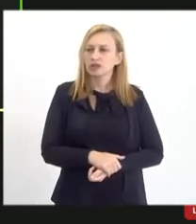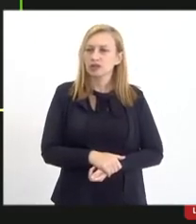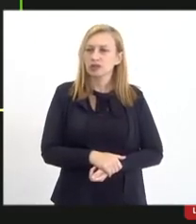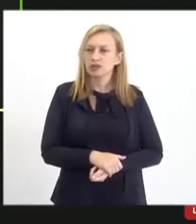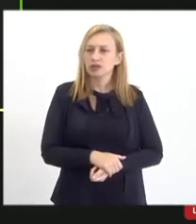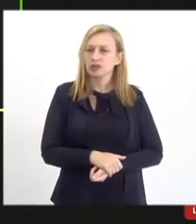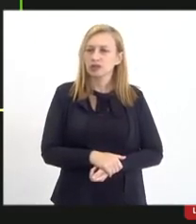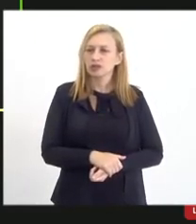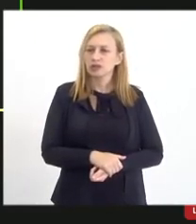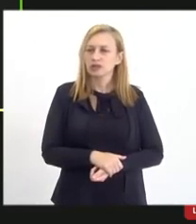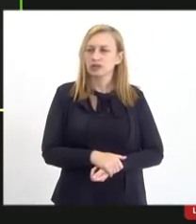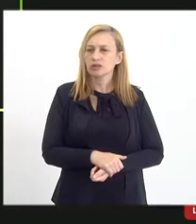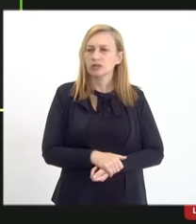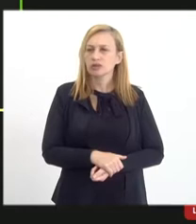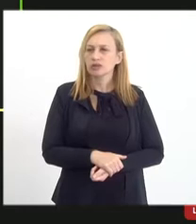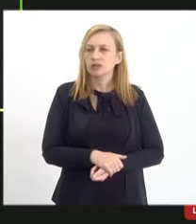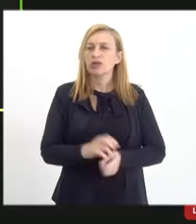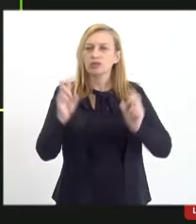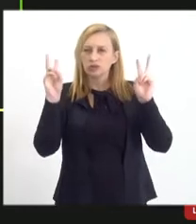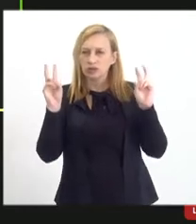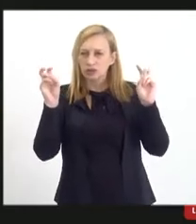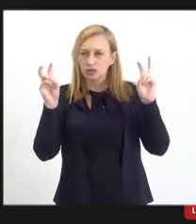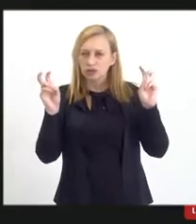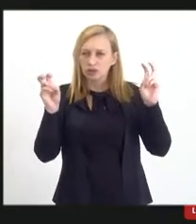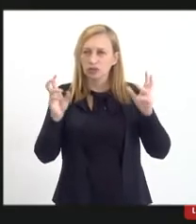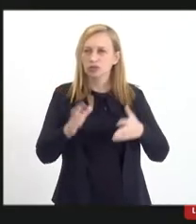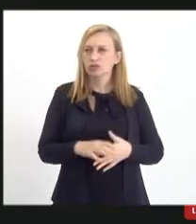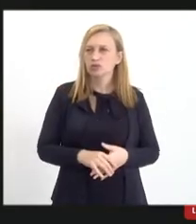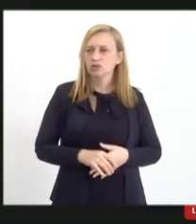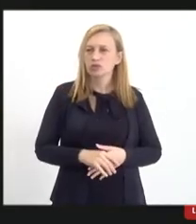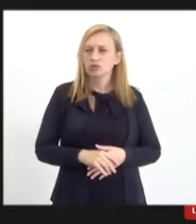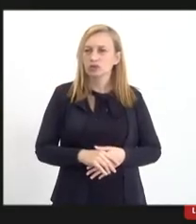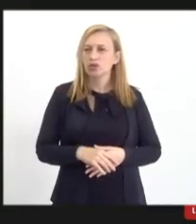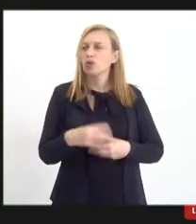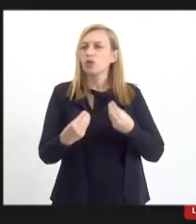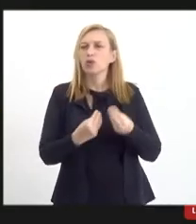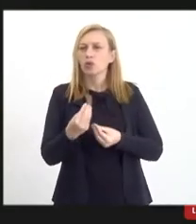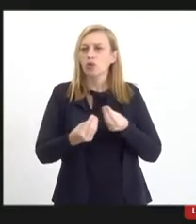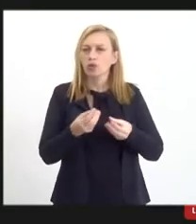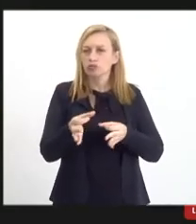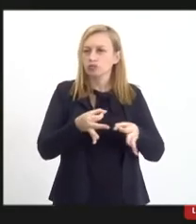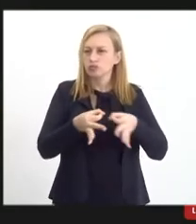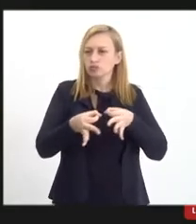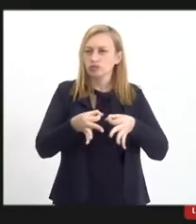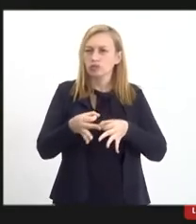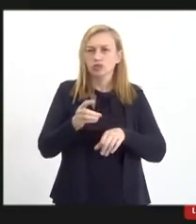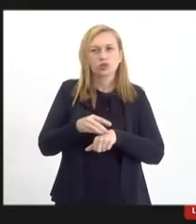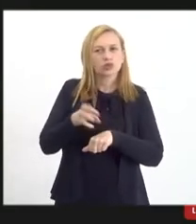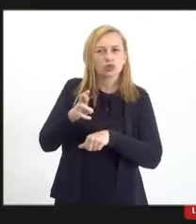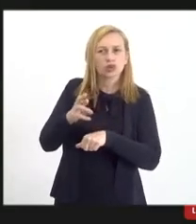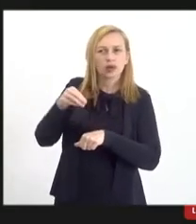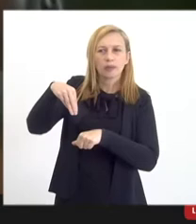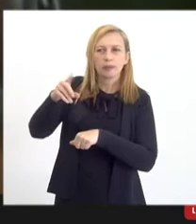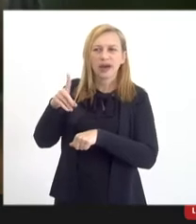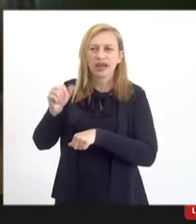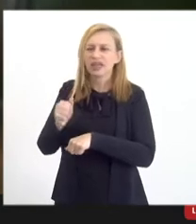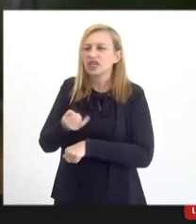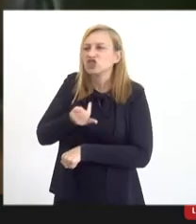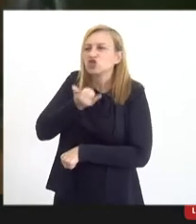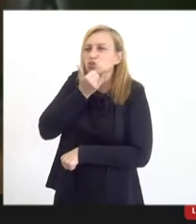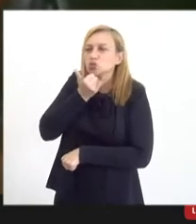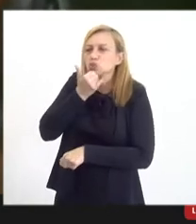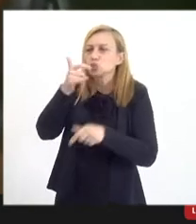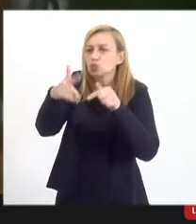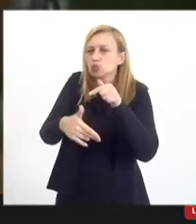proposições, não é, como seria esse plano. Doutora Magda? Desculpa, eu acabei